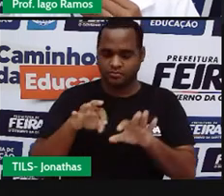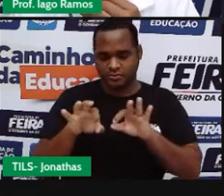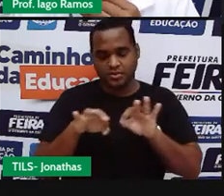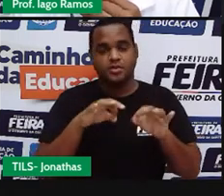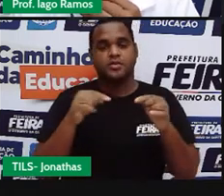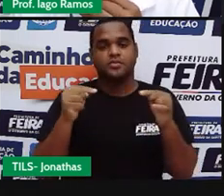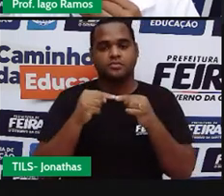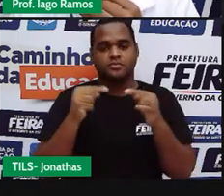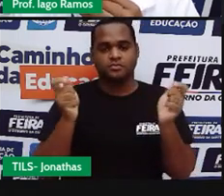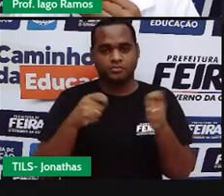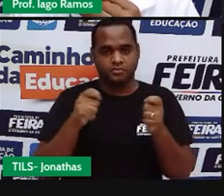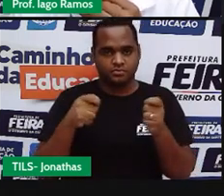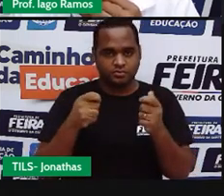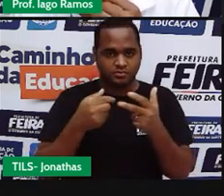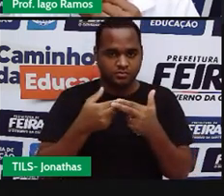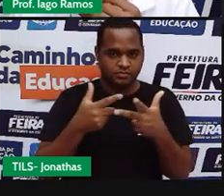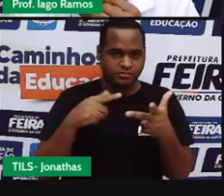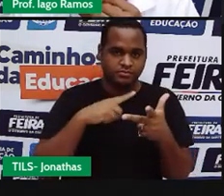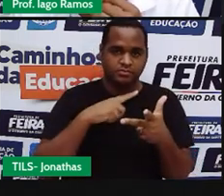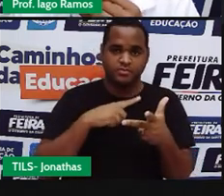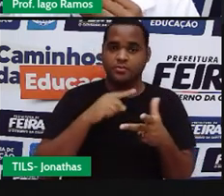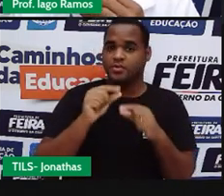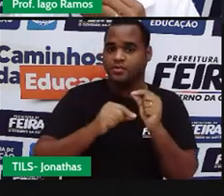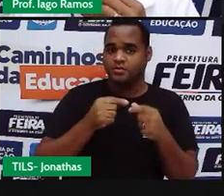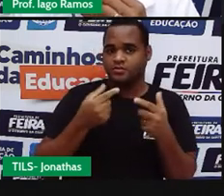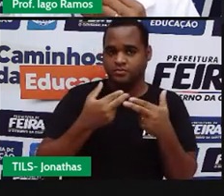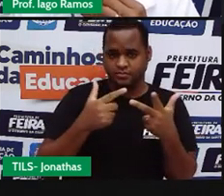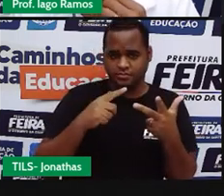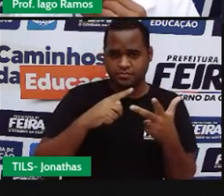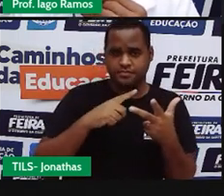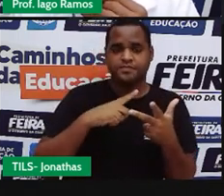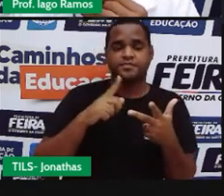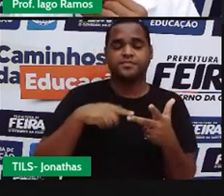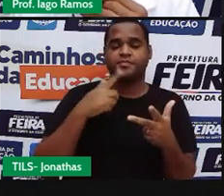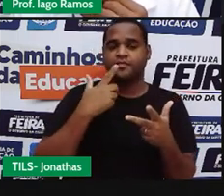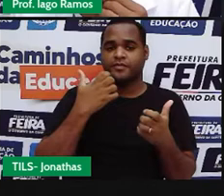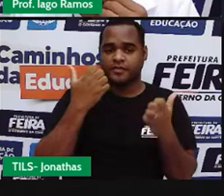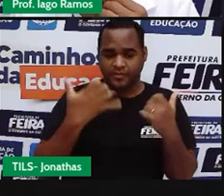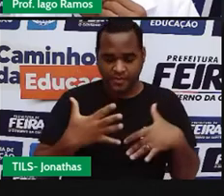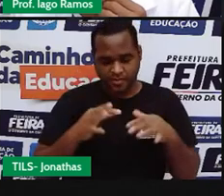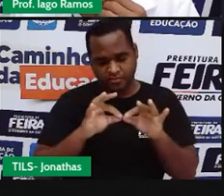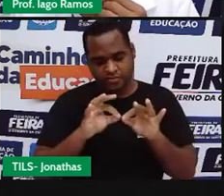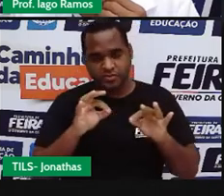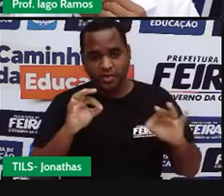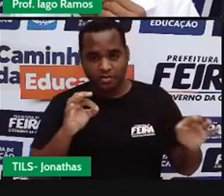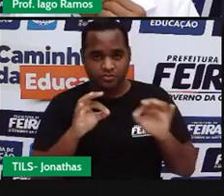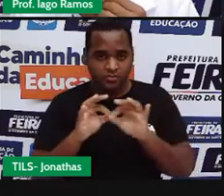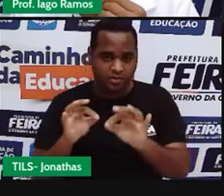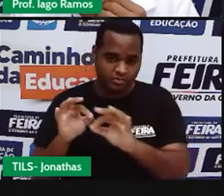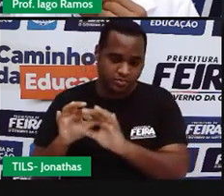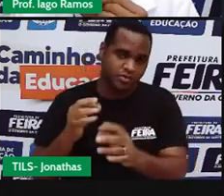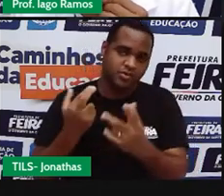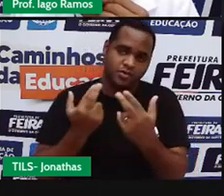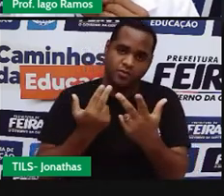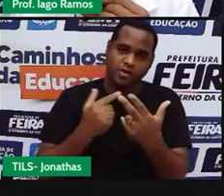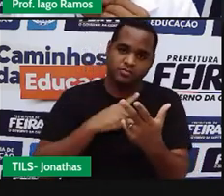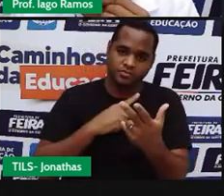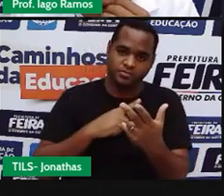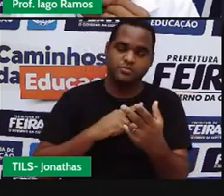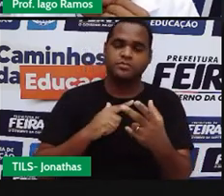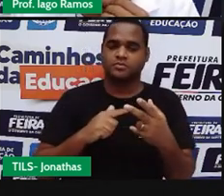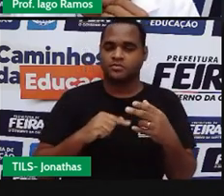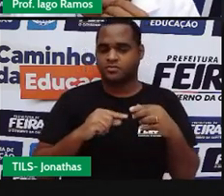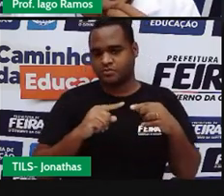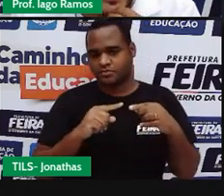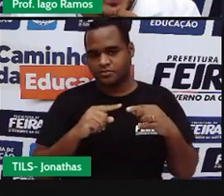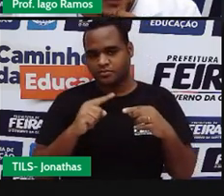Onde cada ponto dela ficasse a uma mesma distância das outras duas cordas. Então veja que em cima da